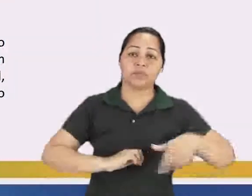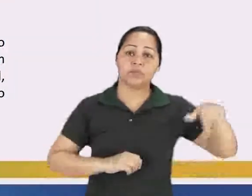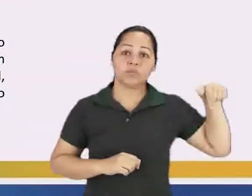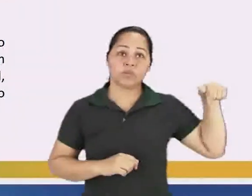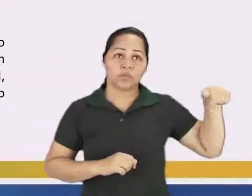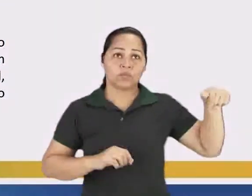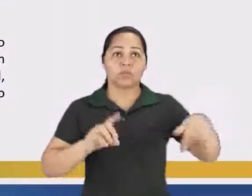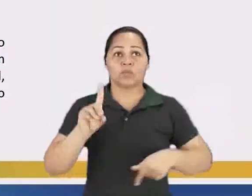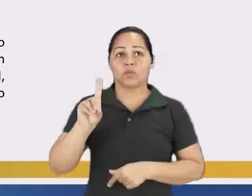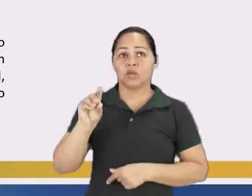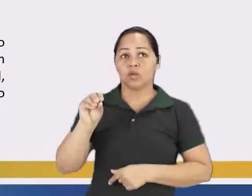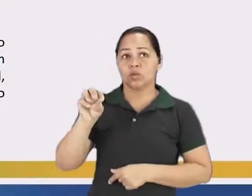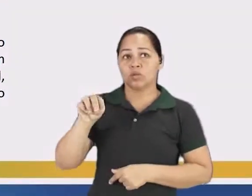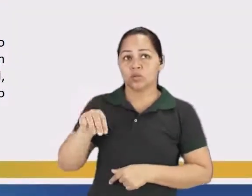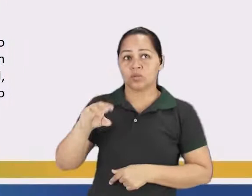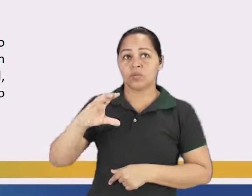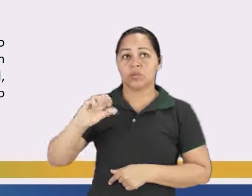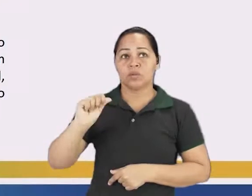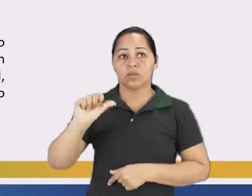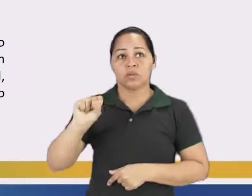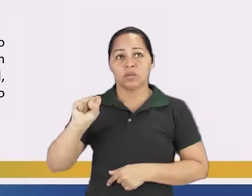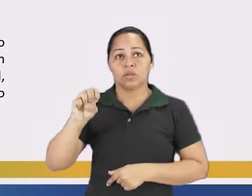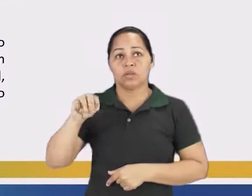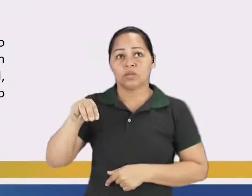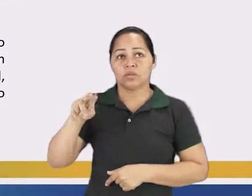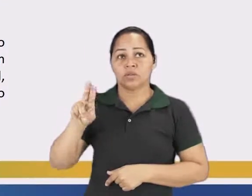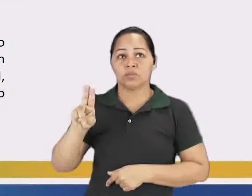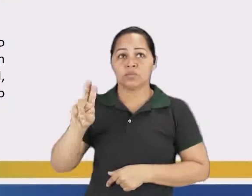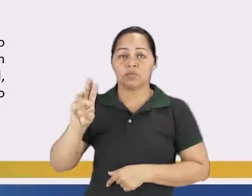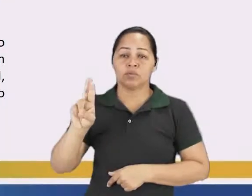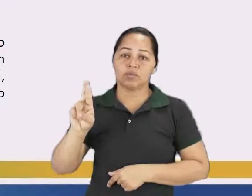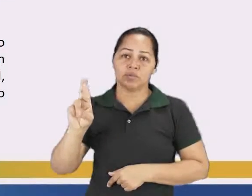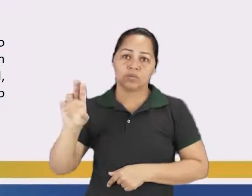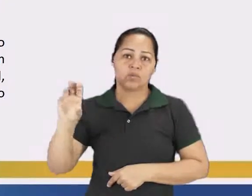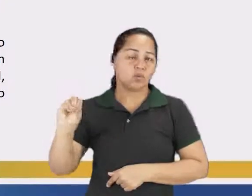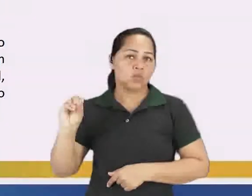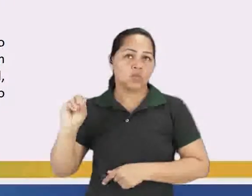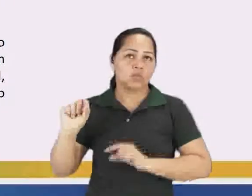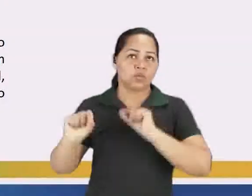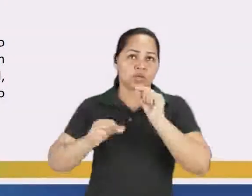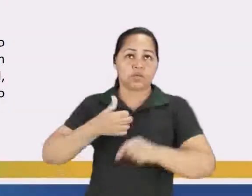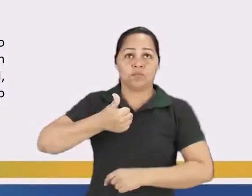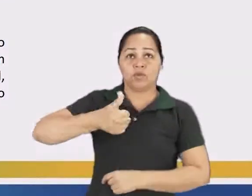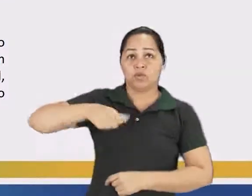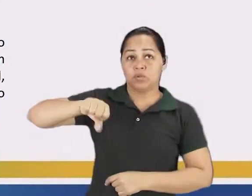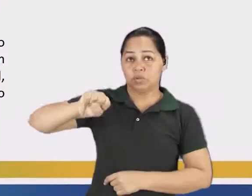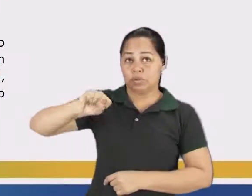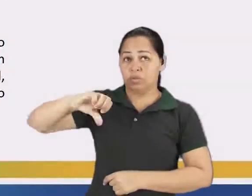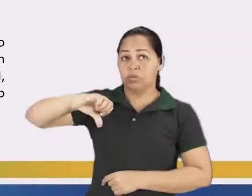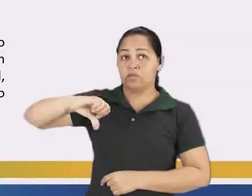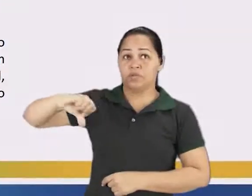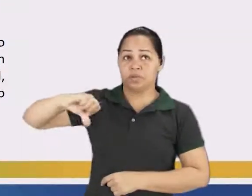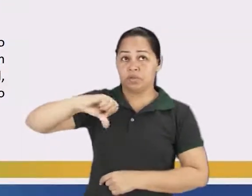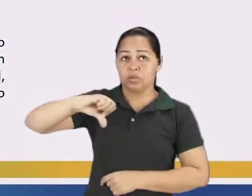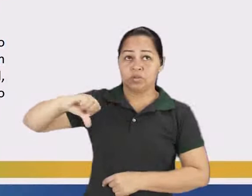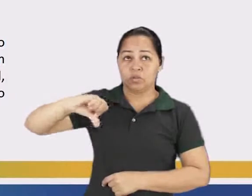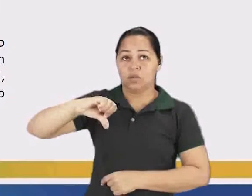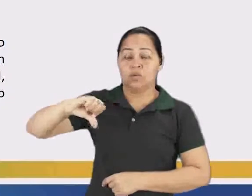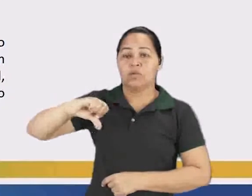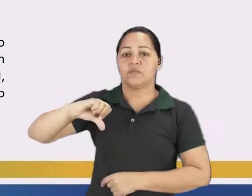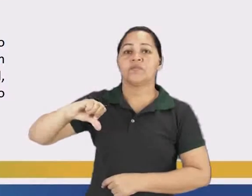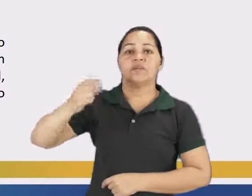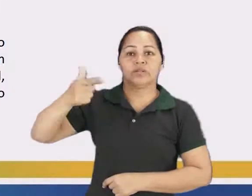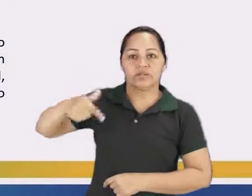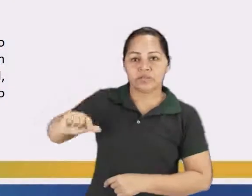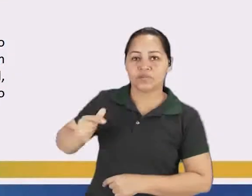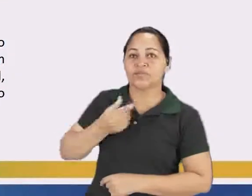Machado de Assis, como cai Dom Casmurro nos vestibulares? Até mesmo fazendo dialogismo em outras áreas